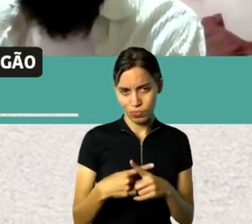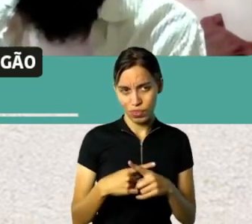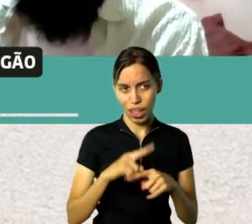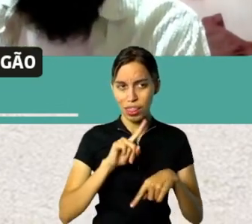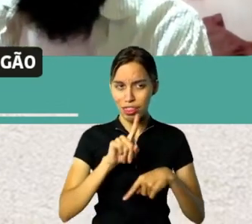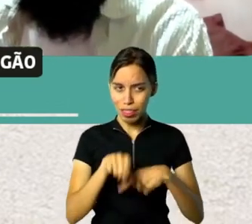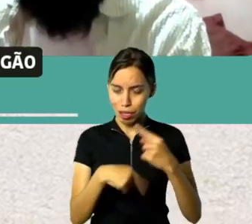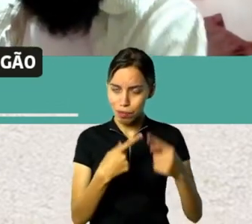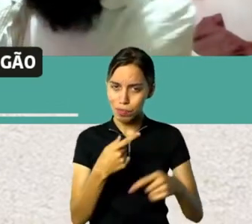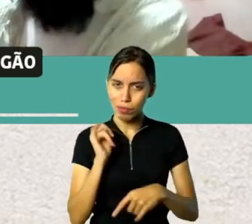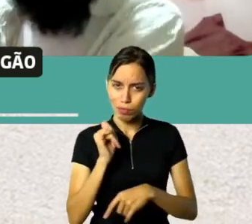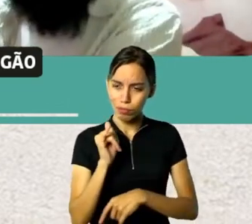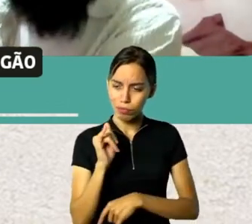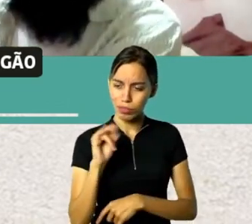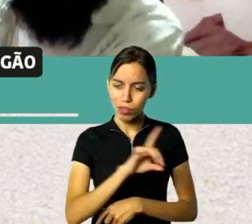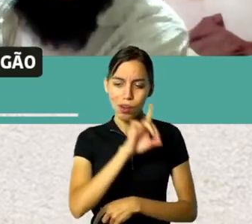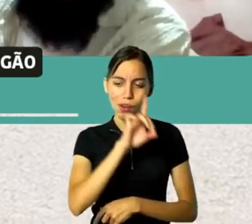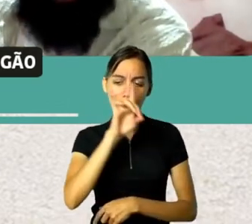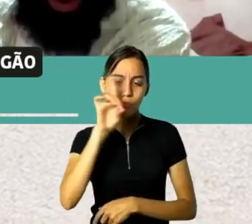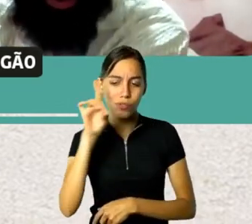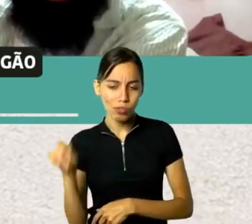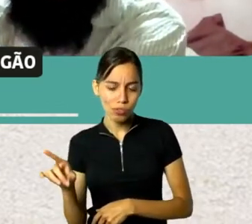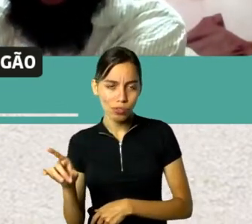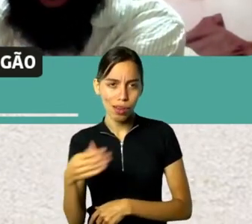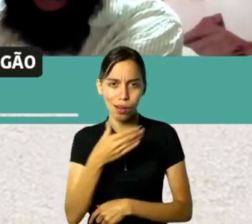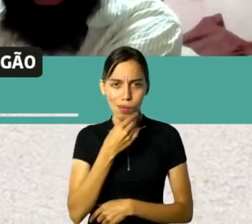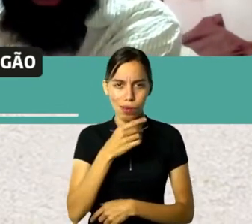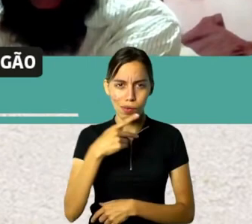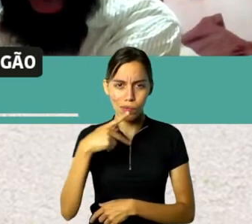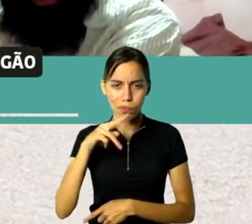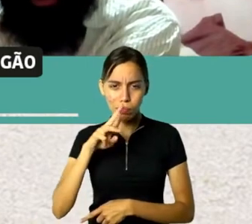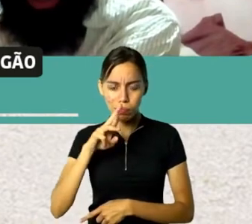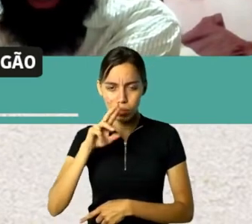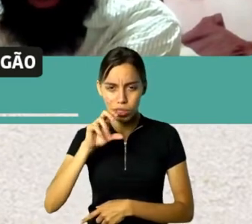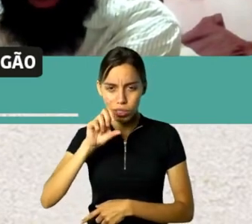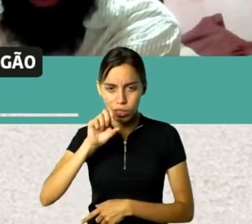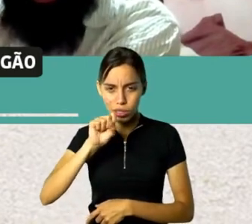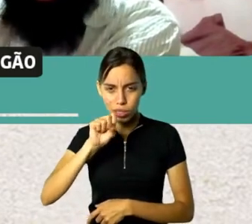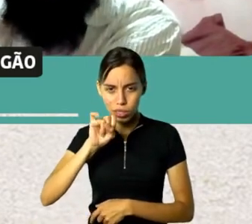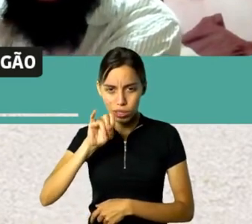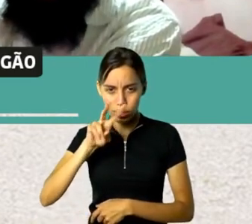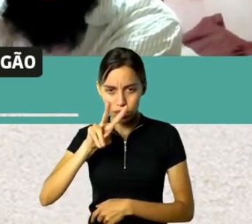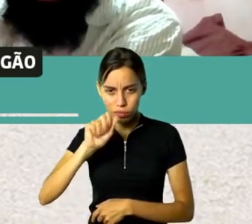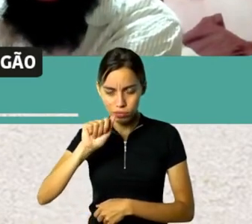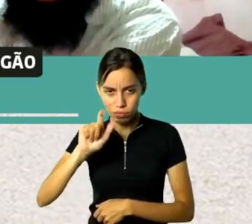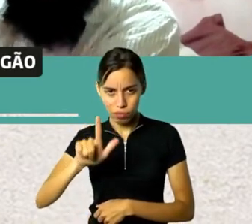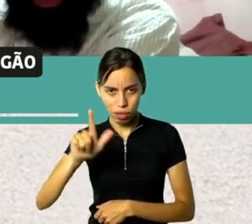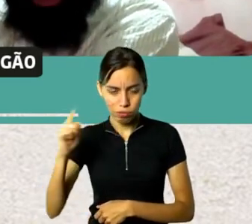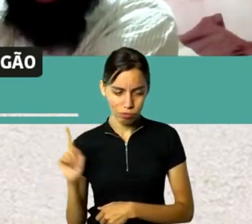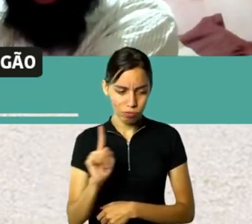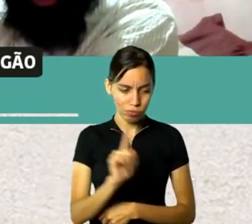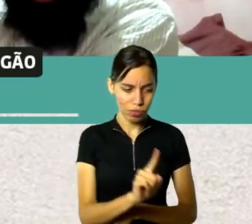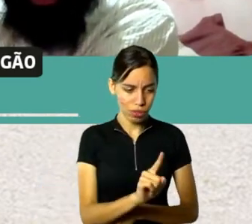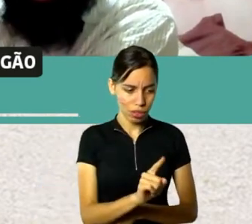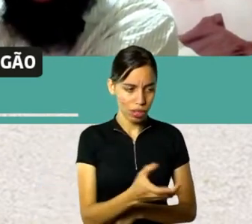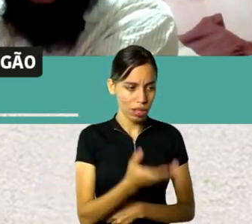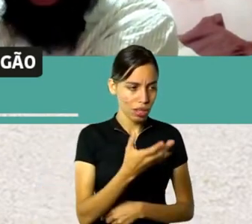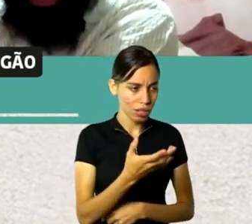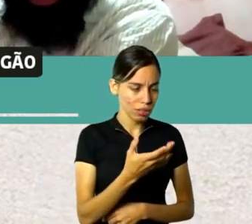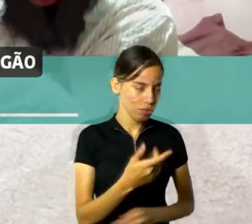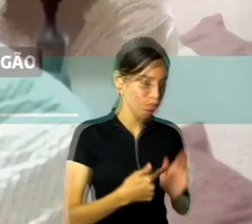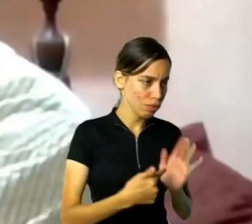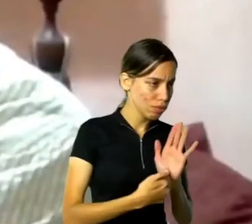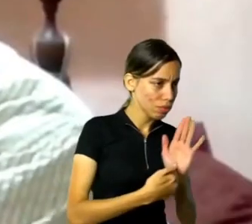dia que o Percival Farquhar foi ao Cassino da Urca oferecer ao Joaquim Rola para